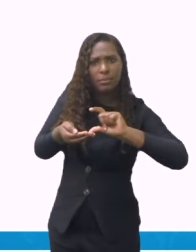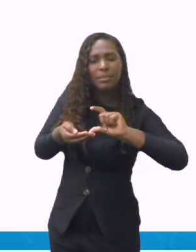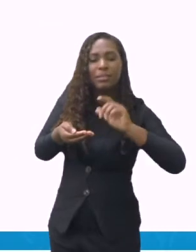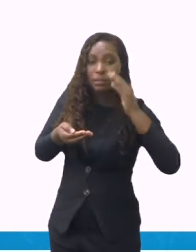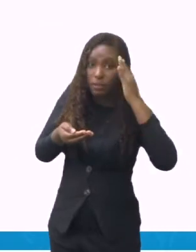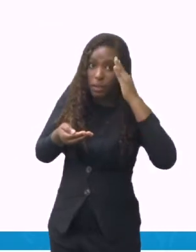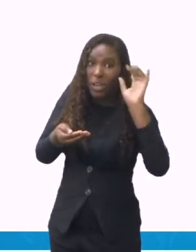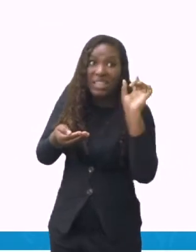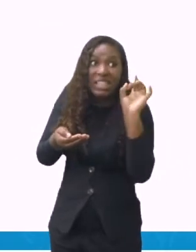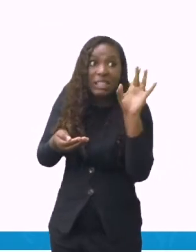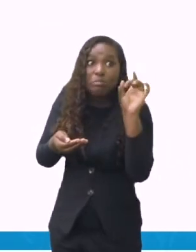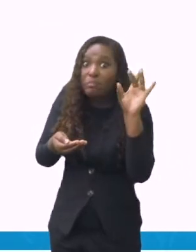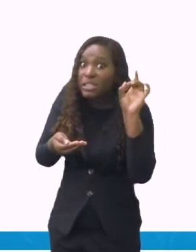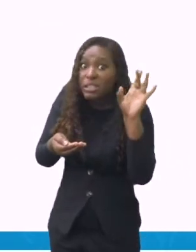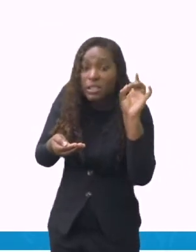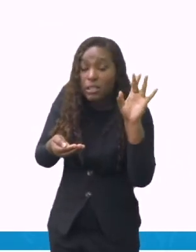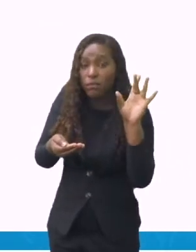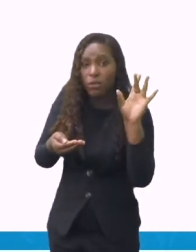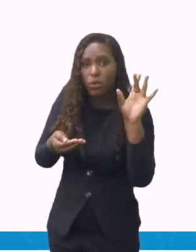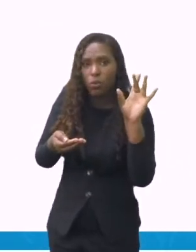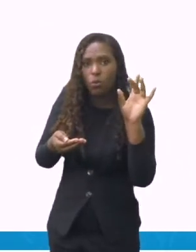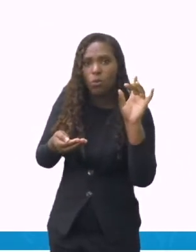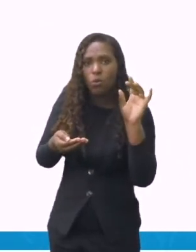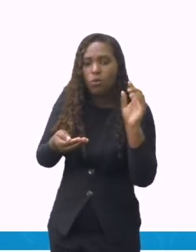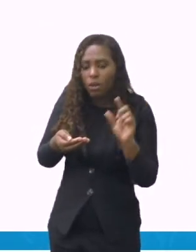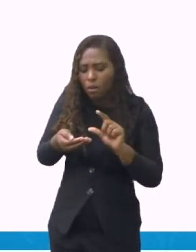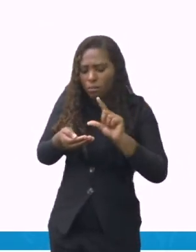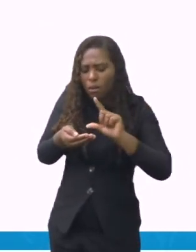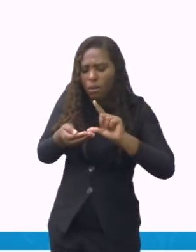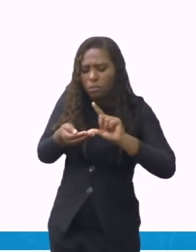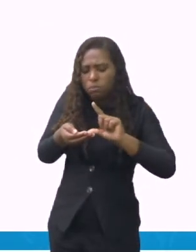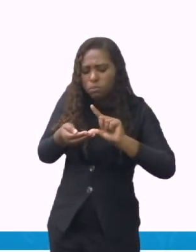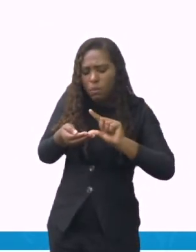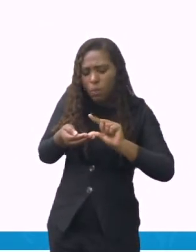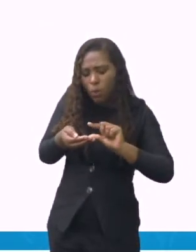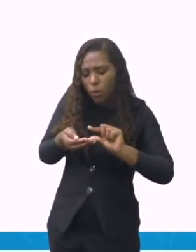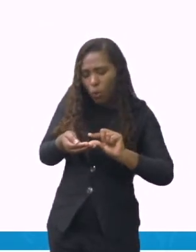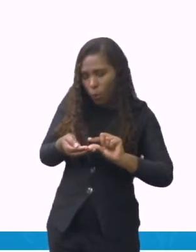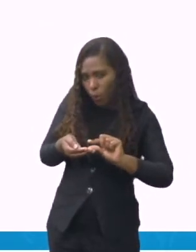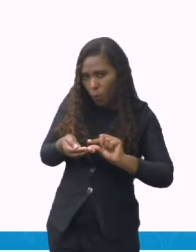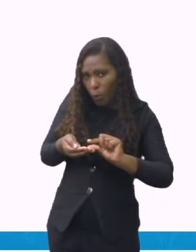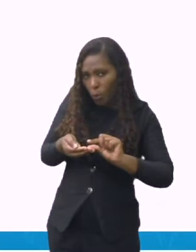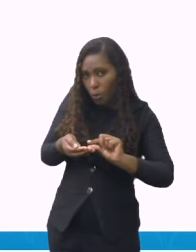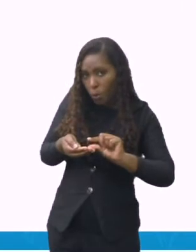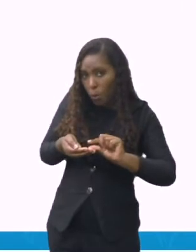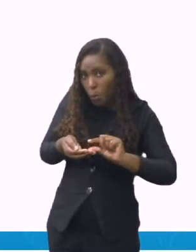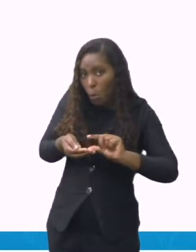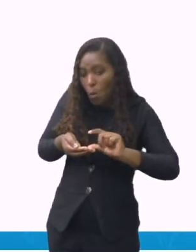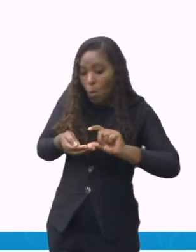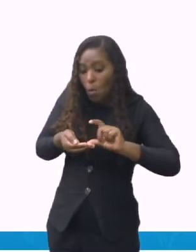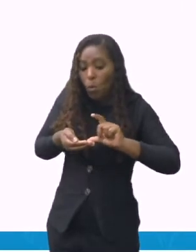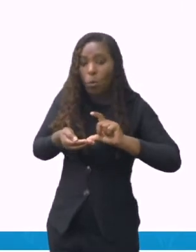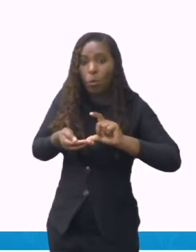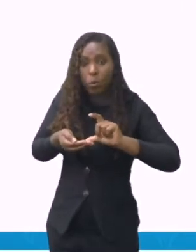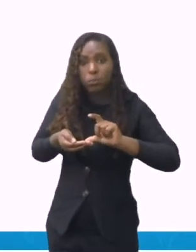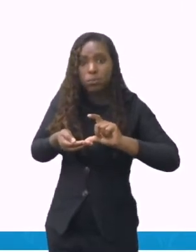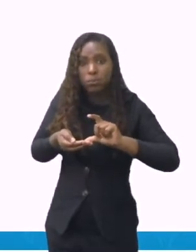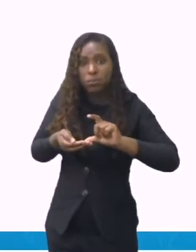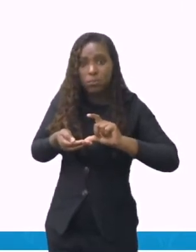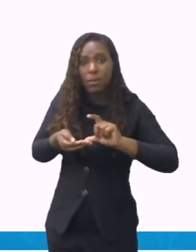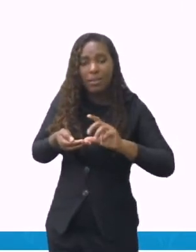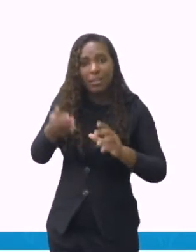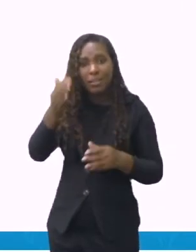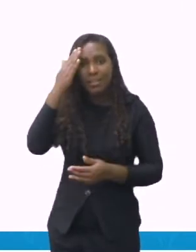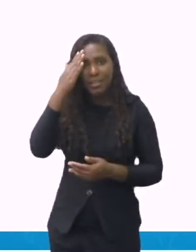dizer o específico mesmo. Qual a colher necessária? Qual o